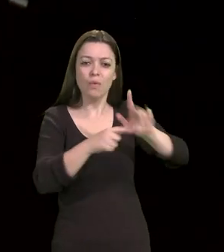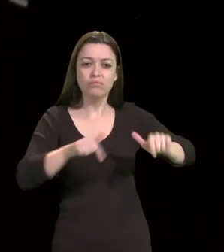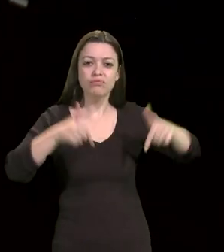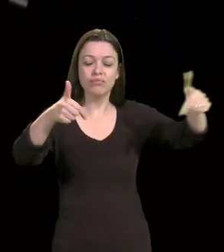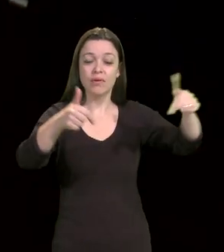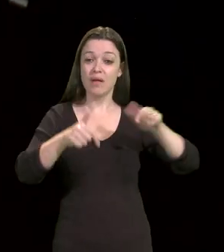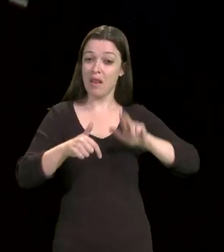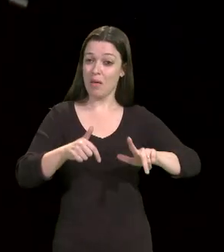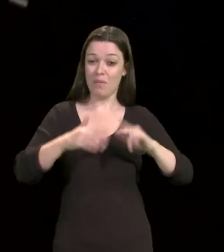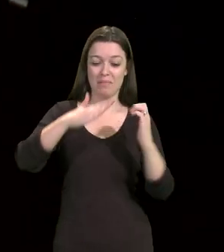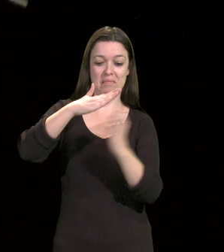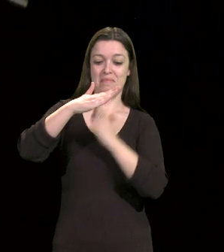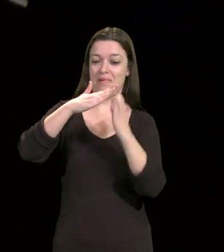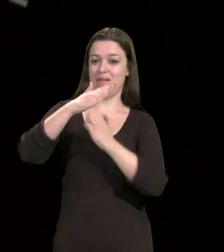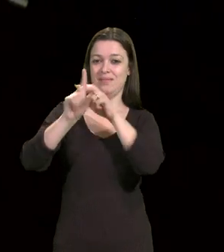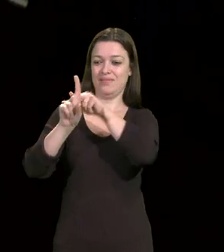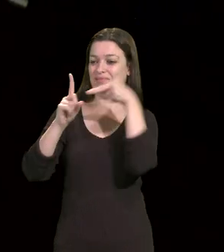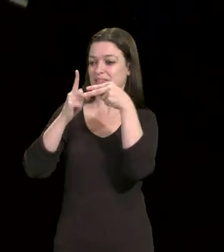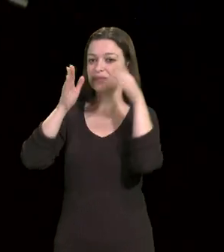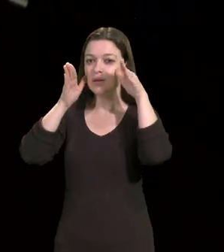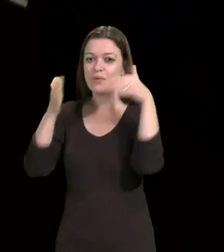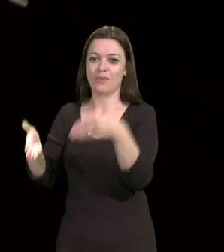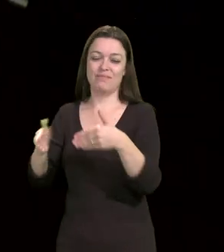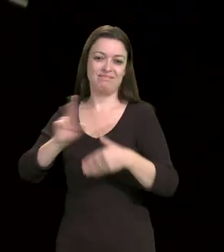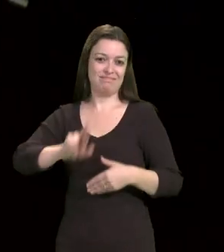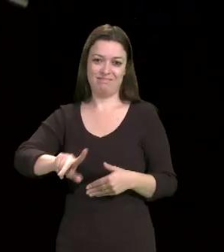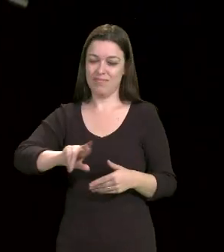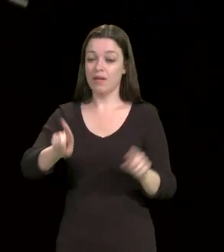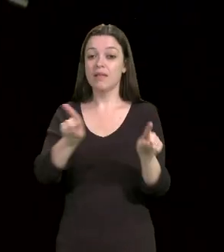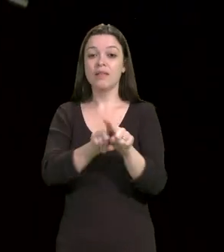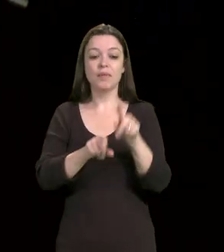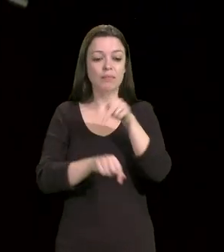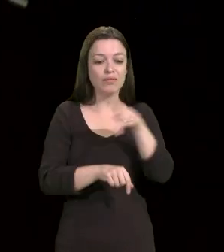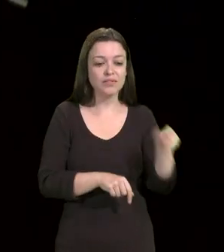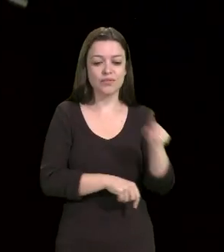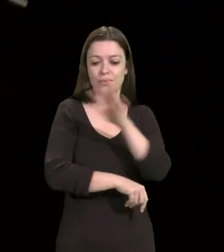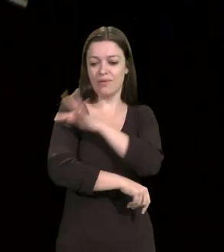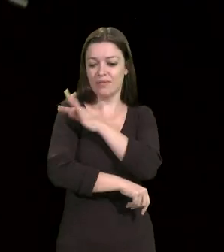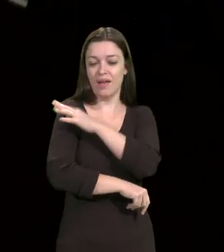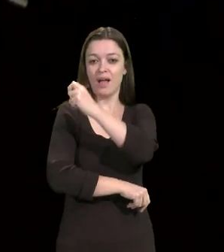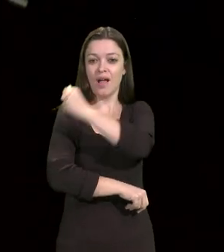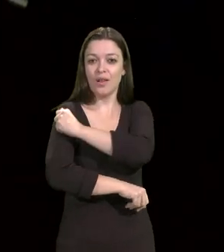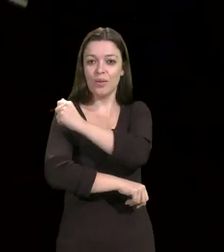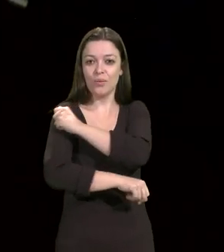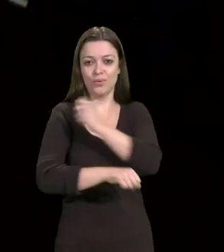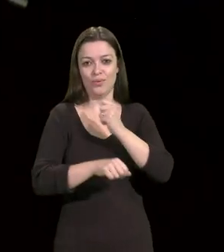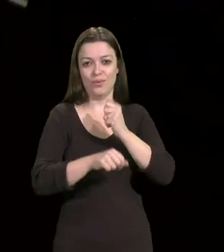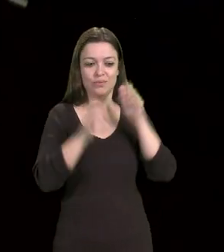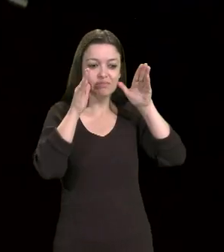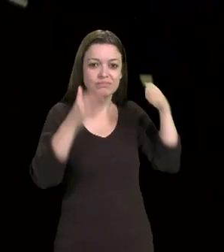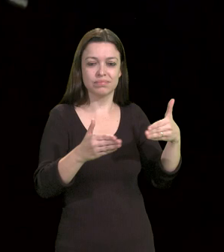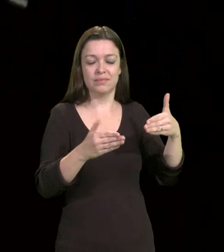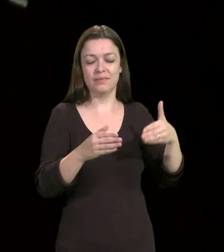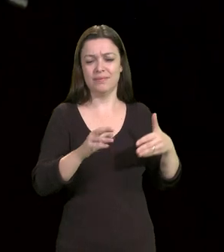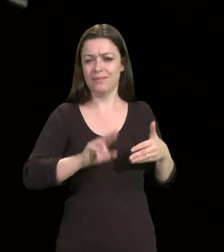corporativa, não é uma causa de professores técnicos e estudantes, não é